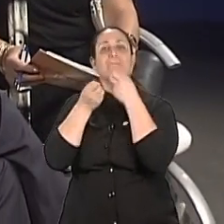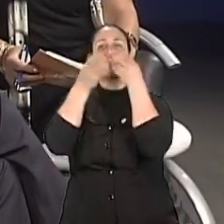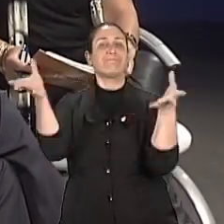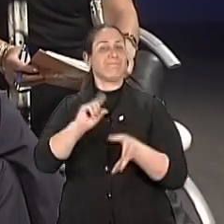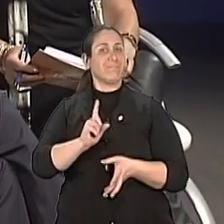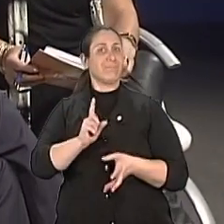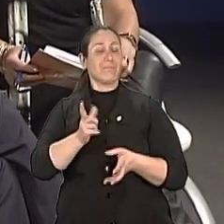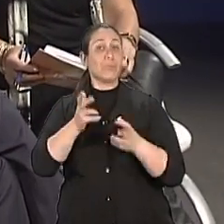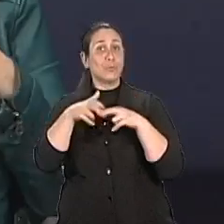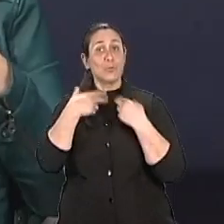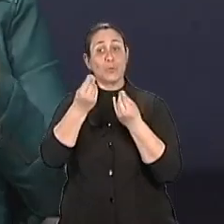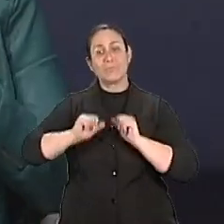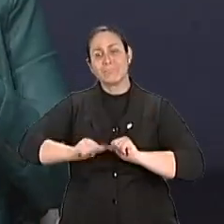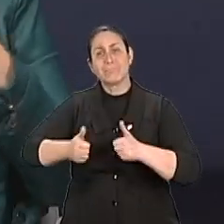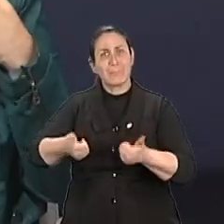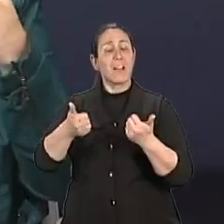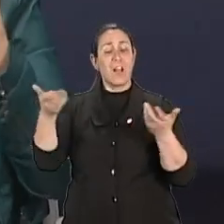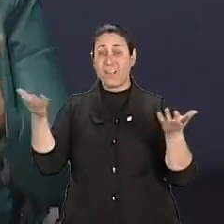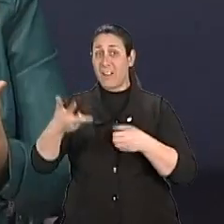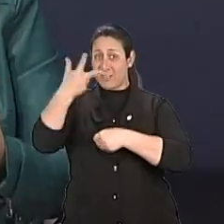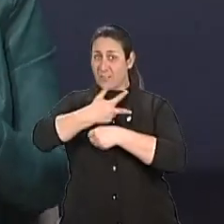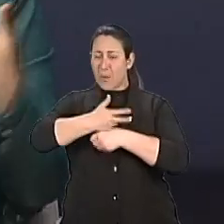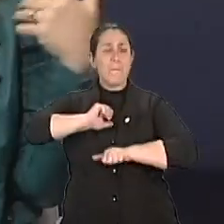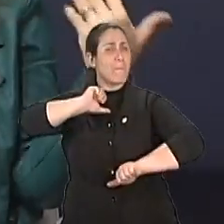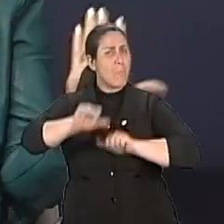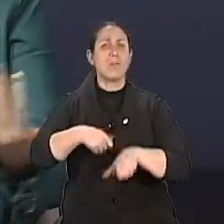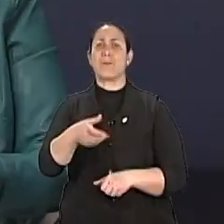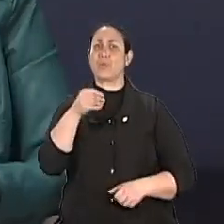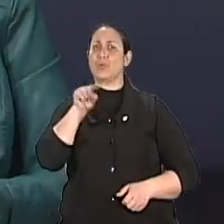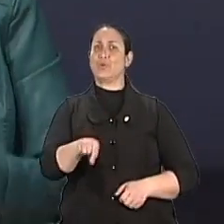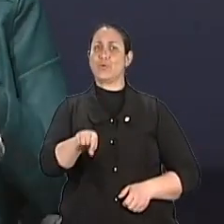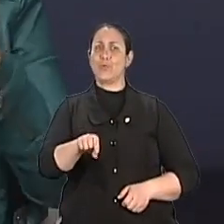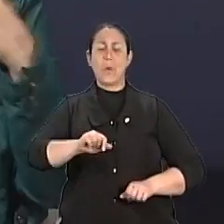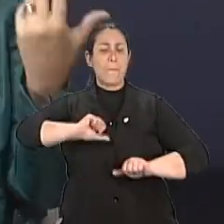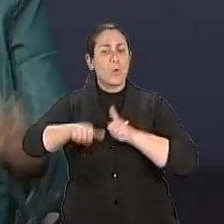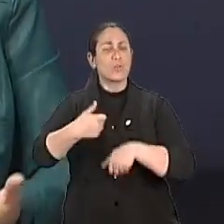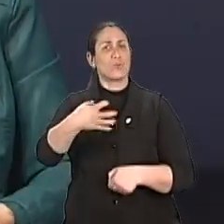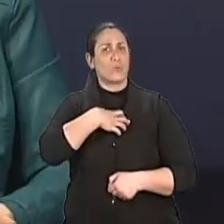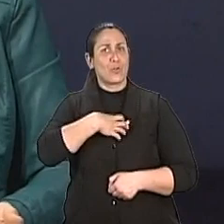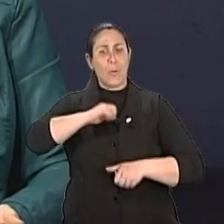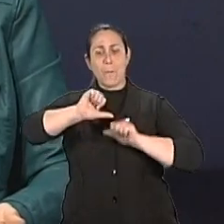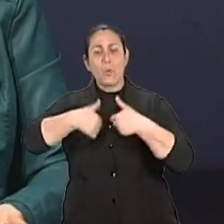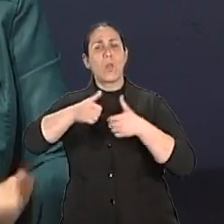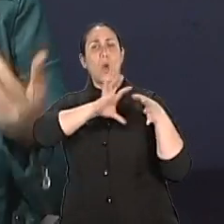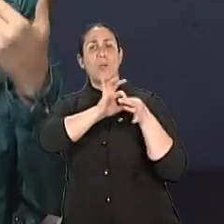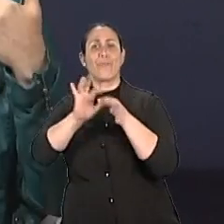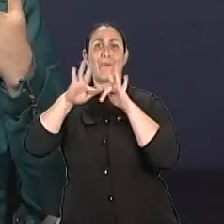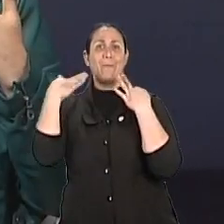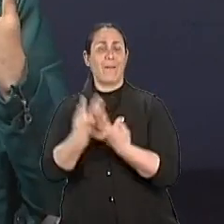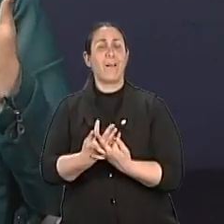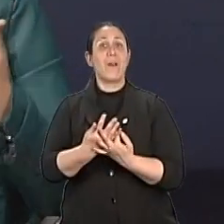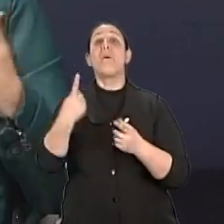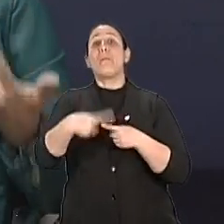um divórcio na terceira idade, há uma mudança muito grande no sistema todo, no contexto familiar. Porque